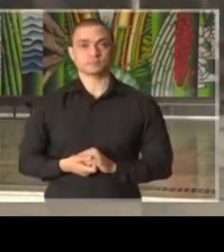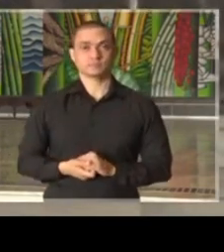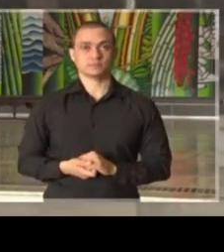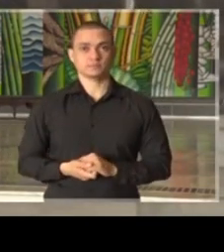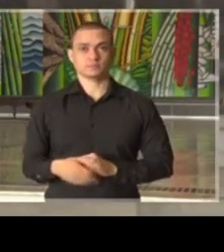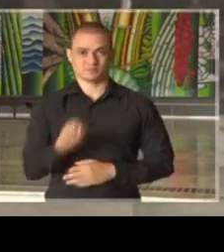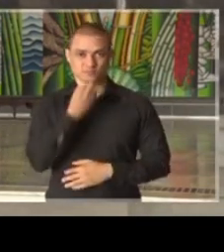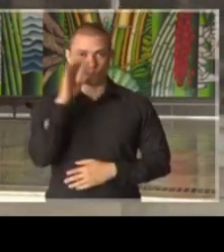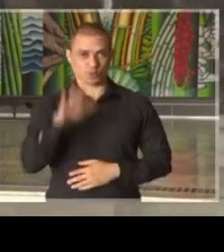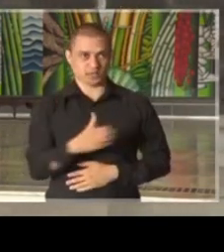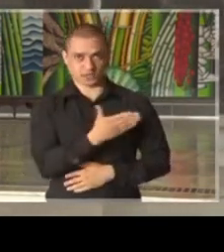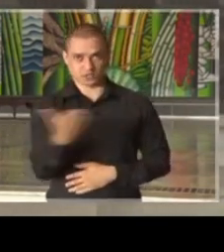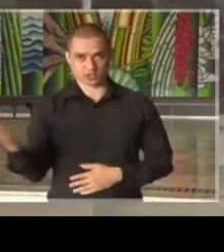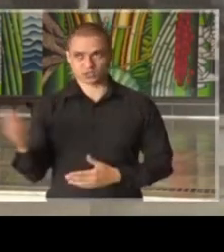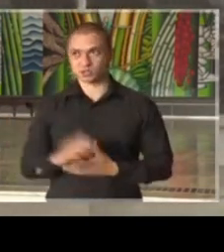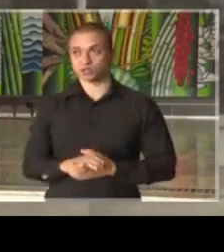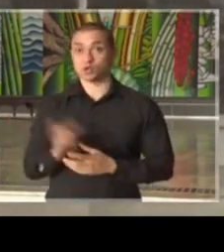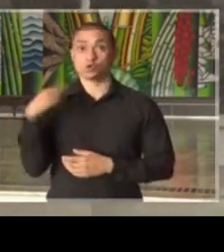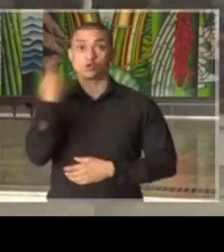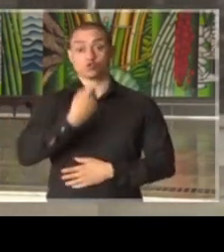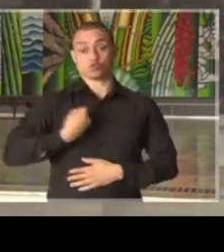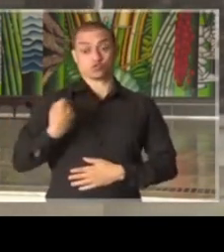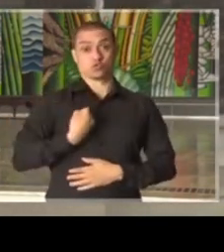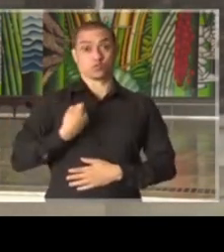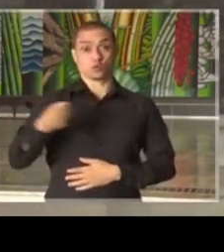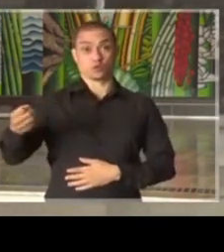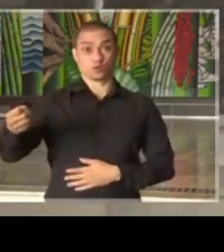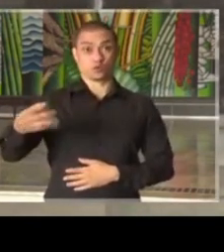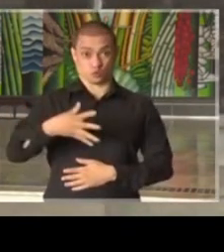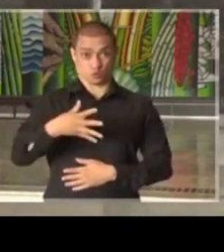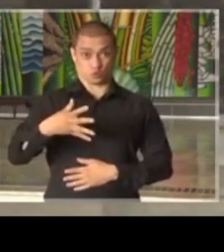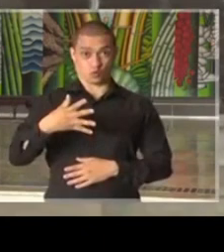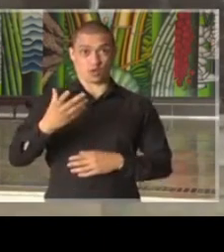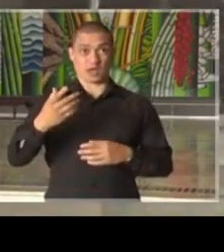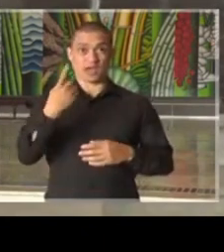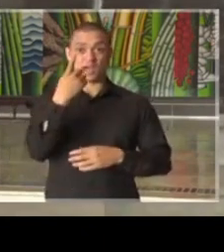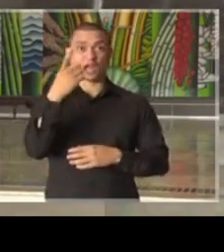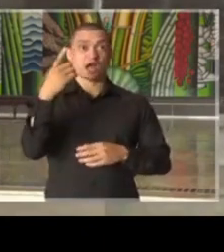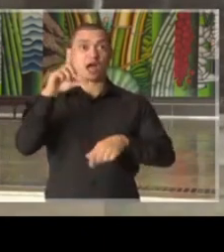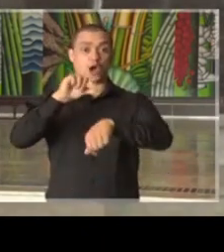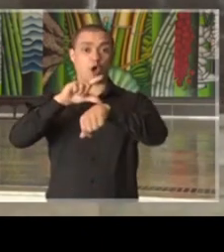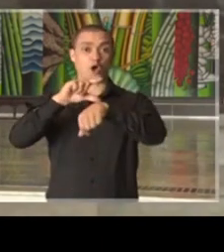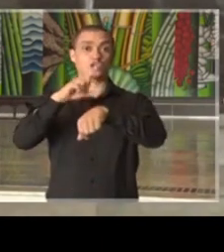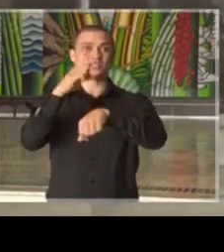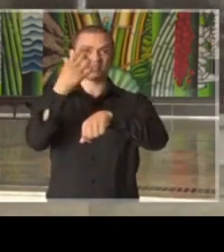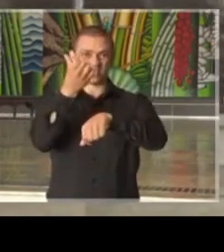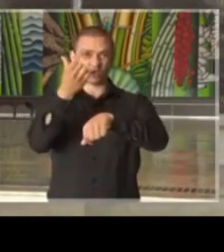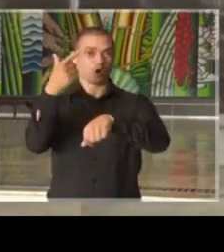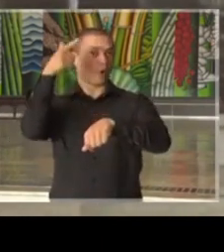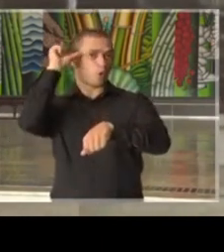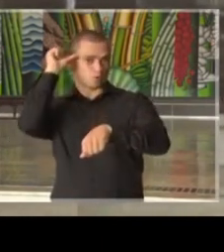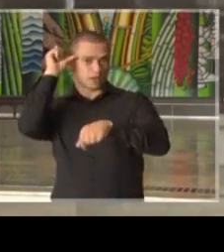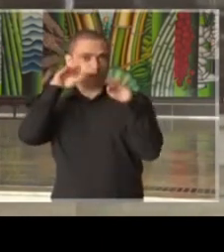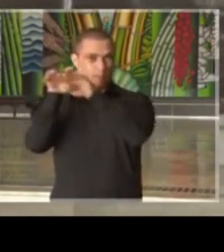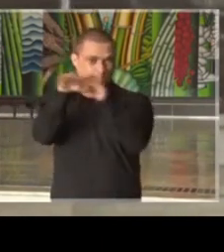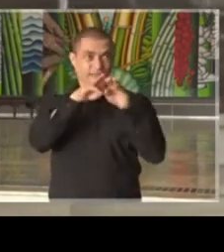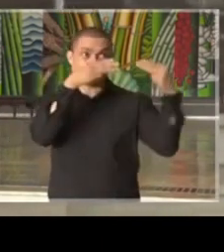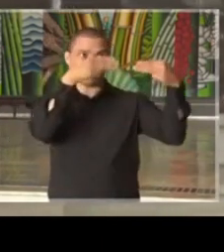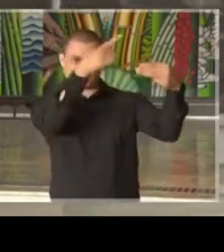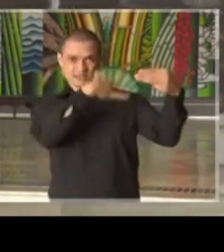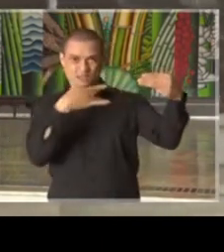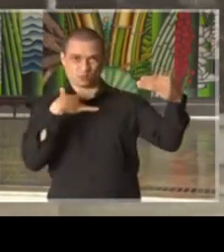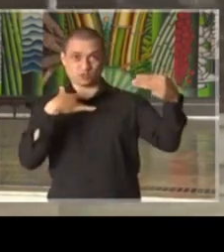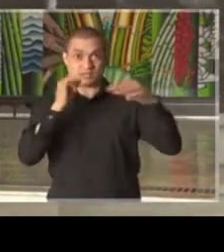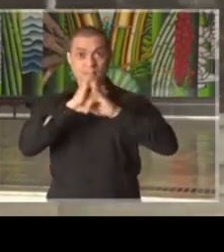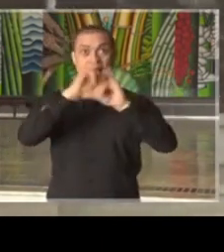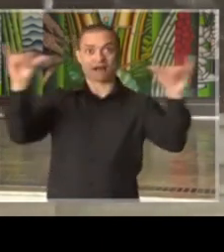Muito boa tarde. Os nossos números estão relacionados às 18 horas de ontem, que é o horário padronizado pelo Ministério da